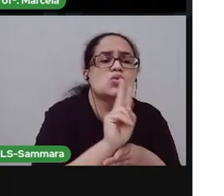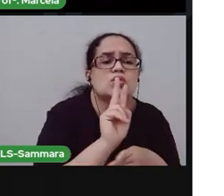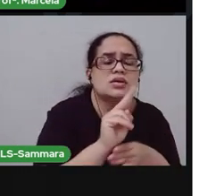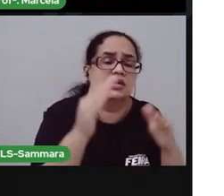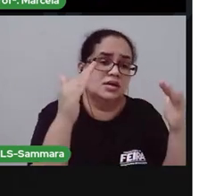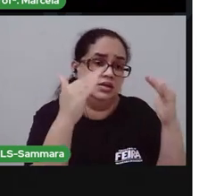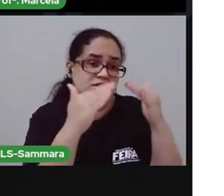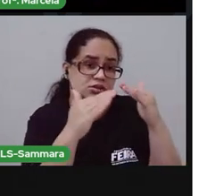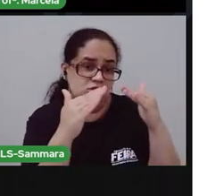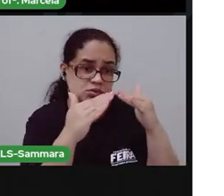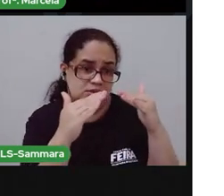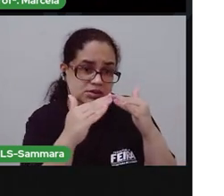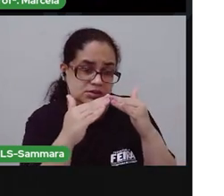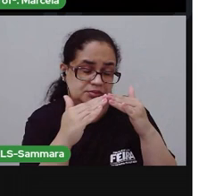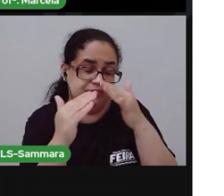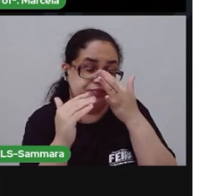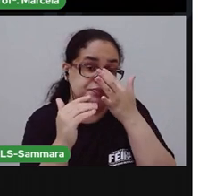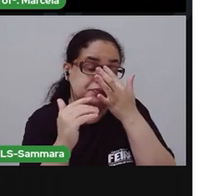carta?